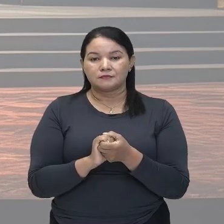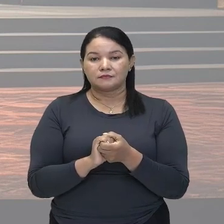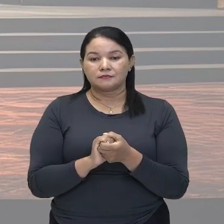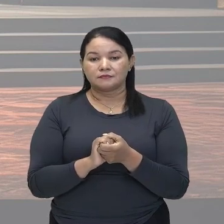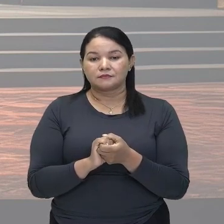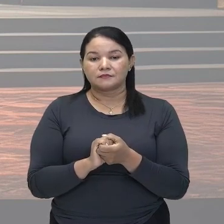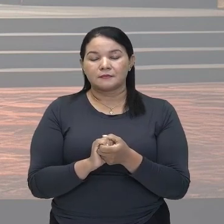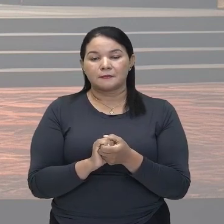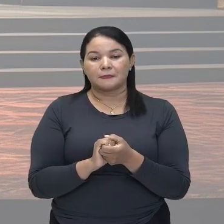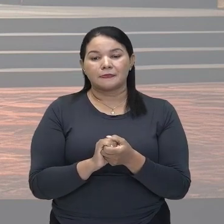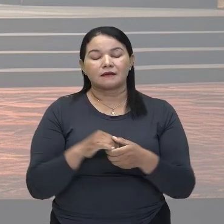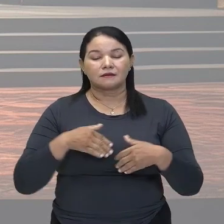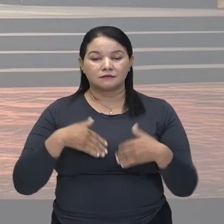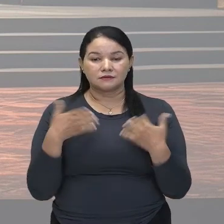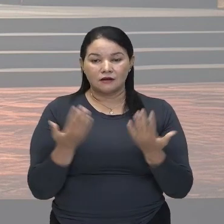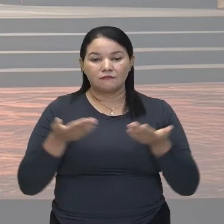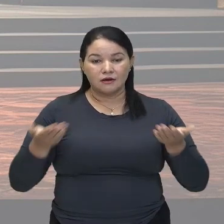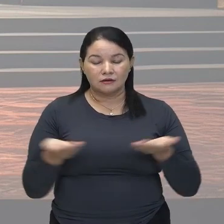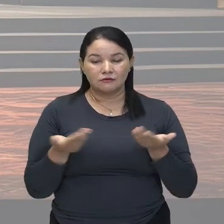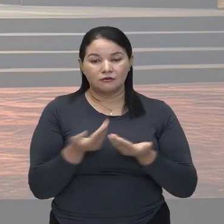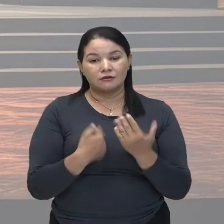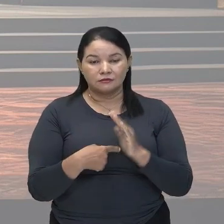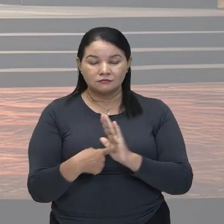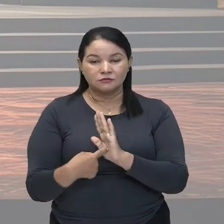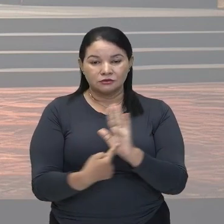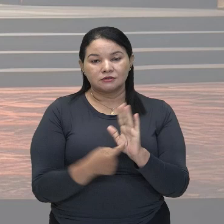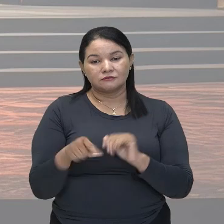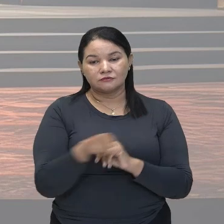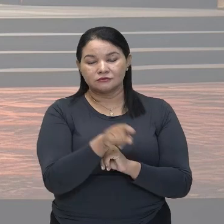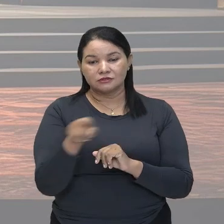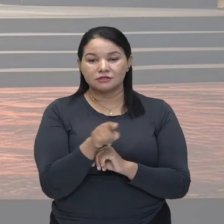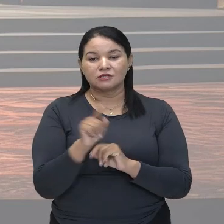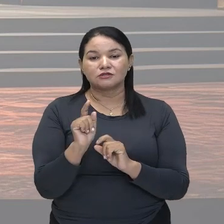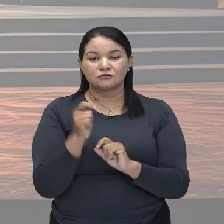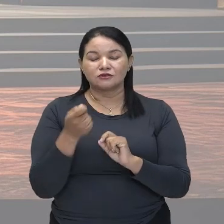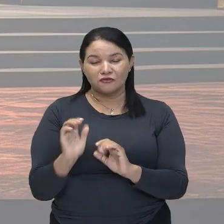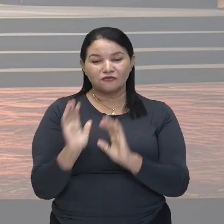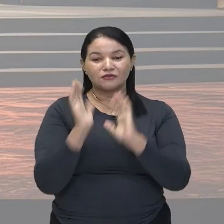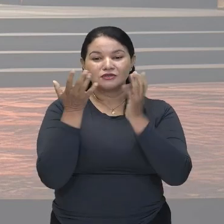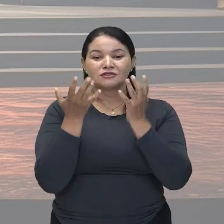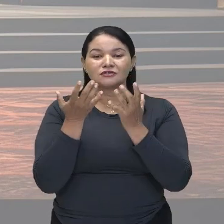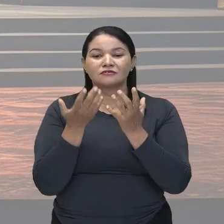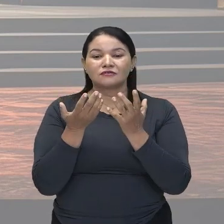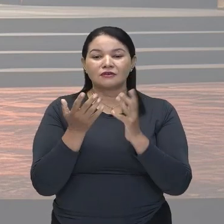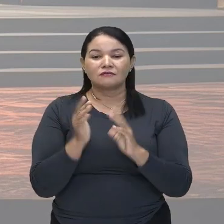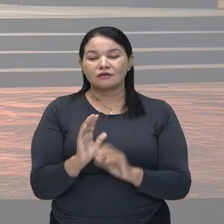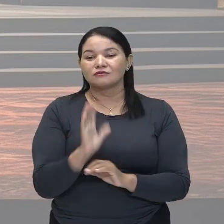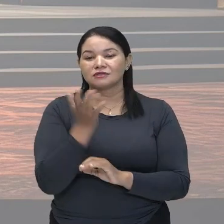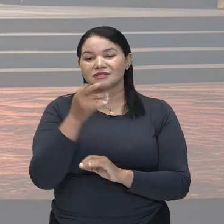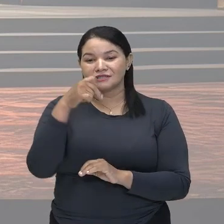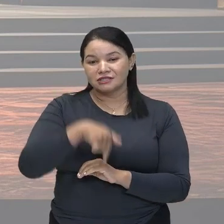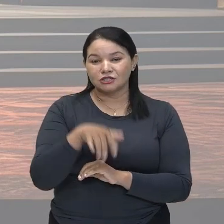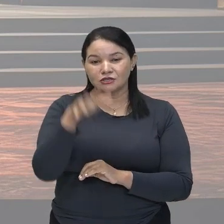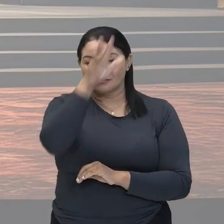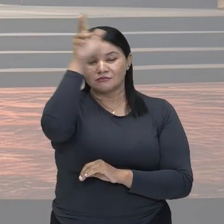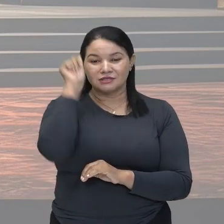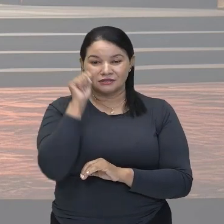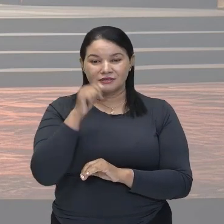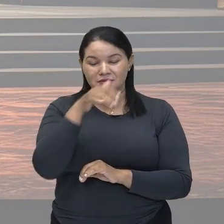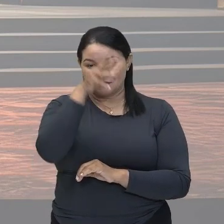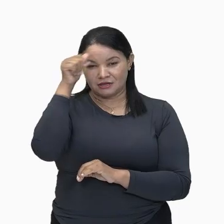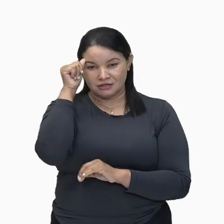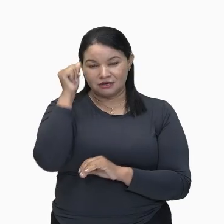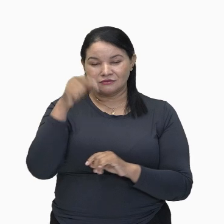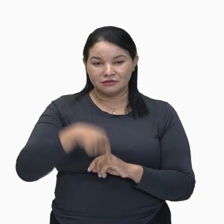Então, agora a gente vai mostrar para vocês um festival que acontece aqui no Amazonas, em Manaus, que é o